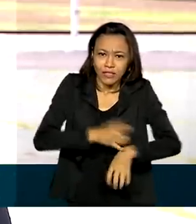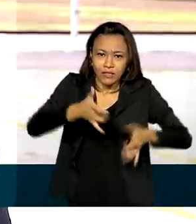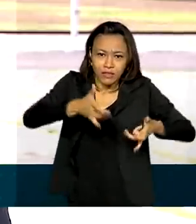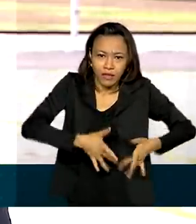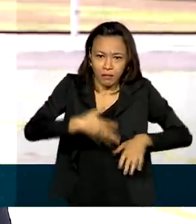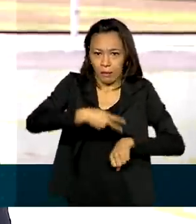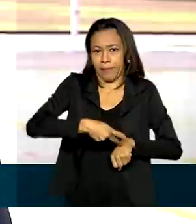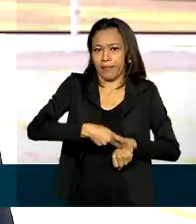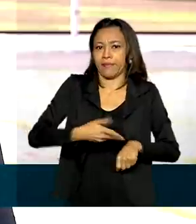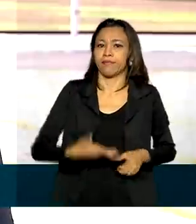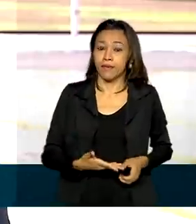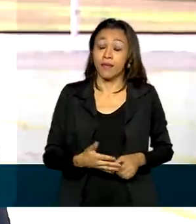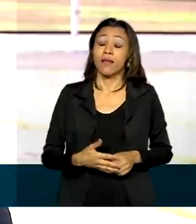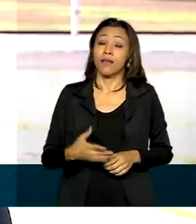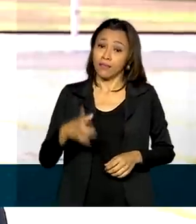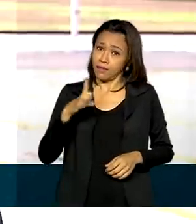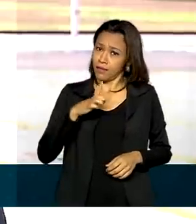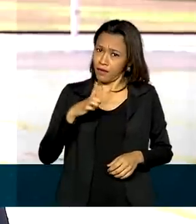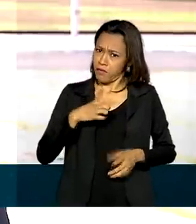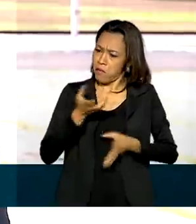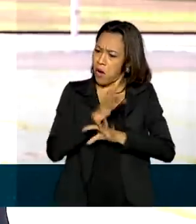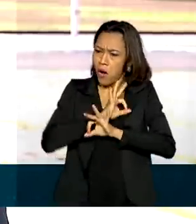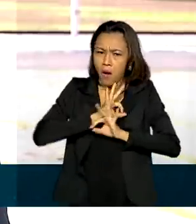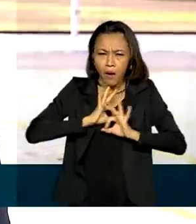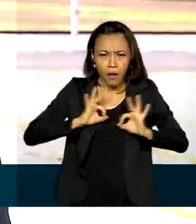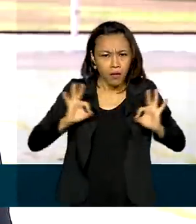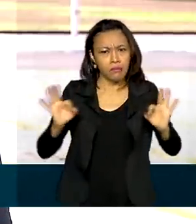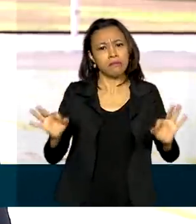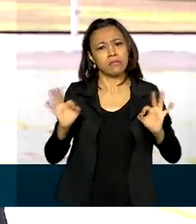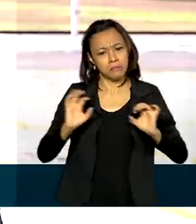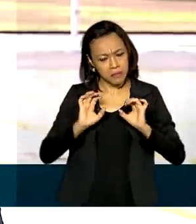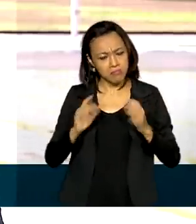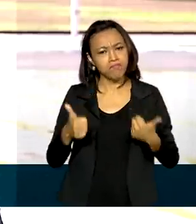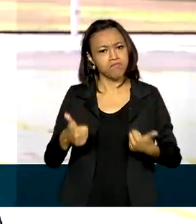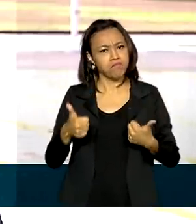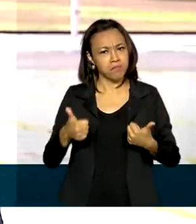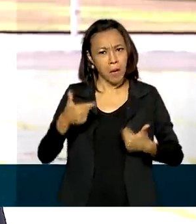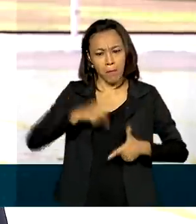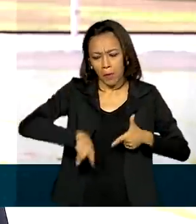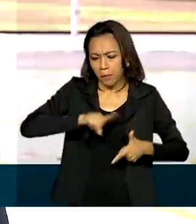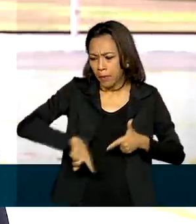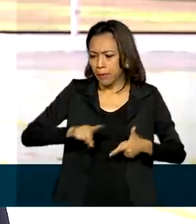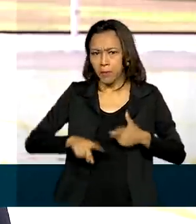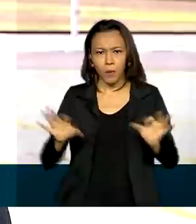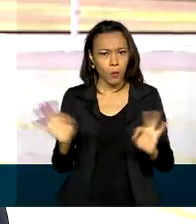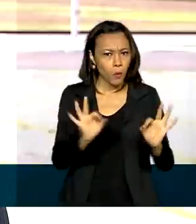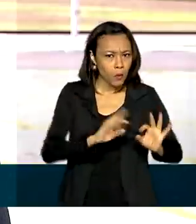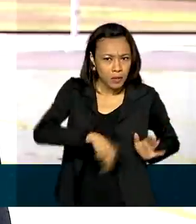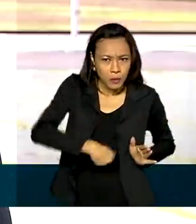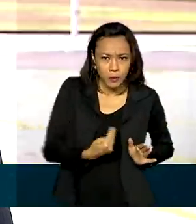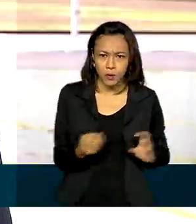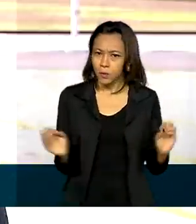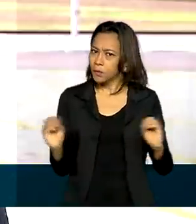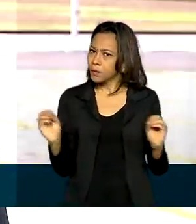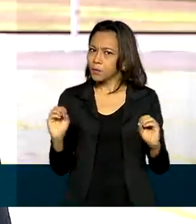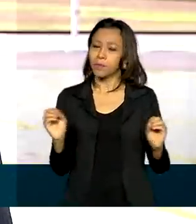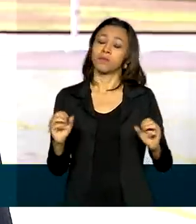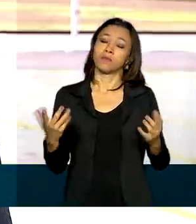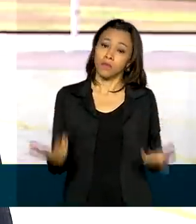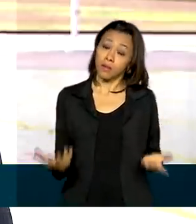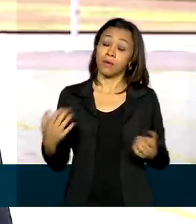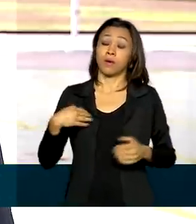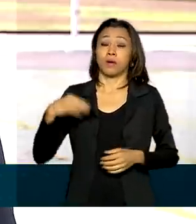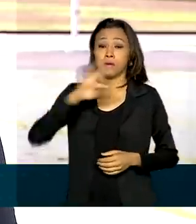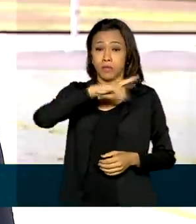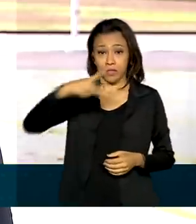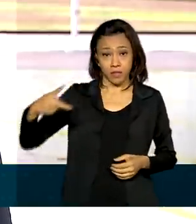presidente apresentou uma ótima evolução clínica e não teve complicações cirúrgicas. O presidente Jair Bolsonaro já